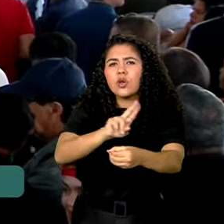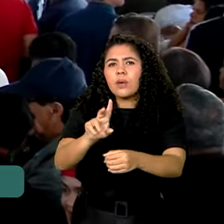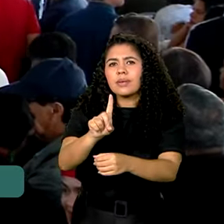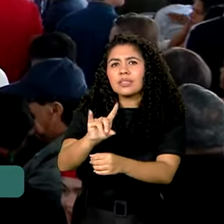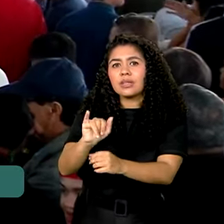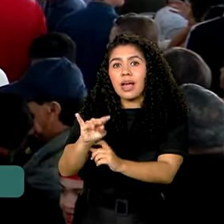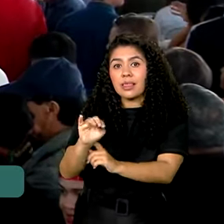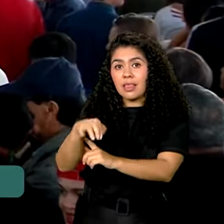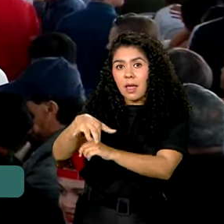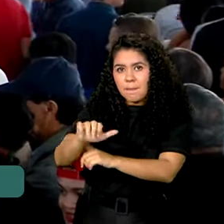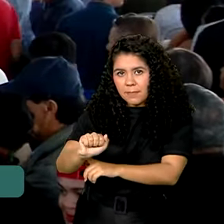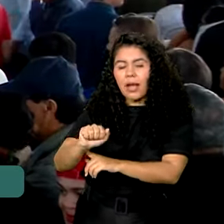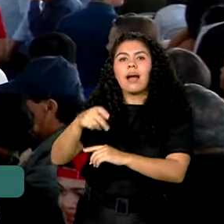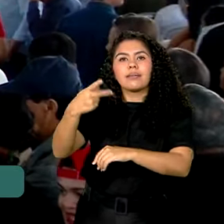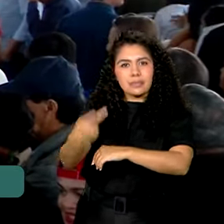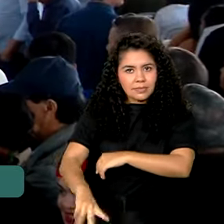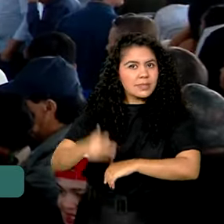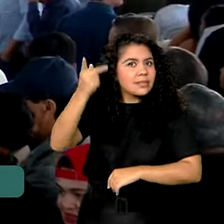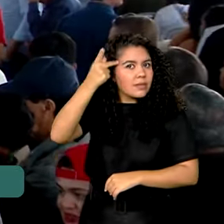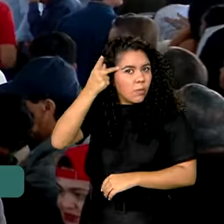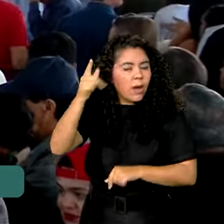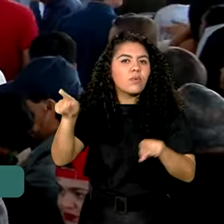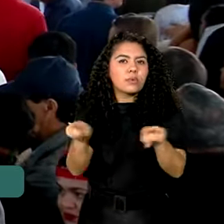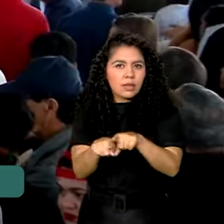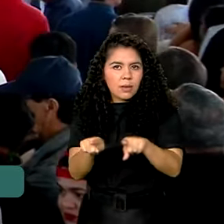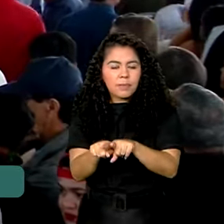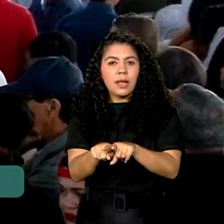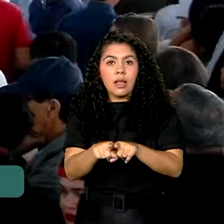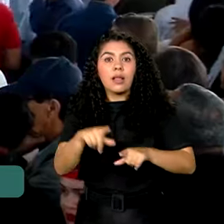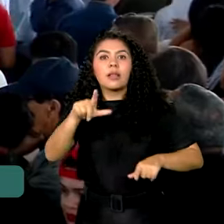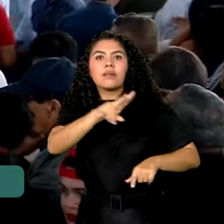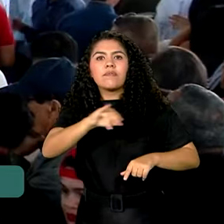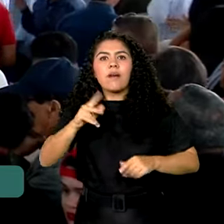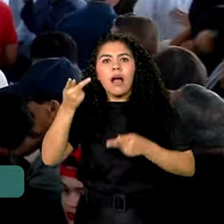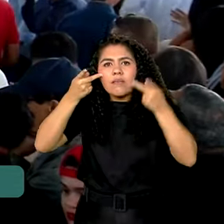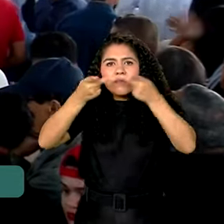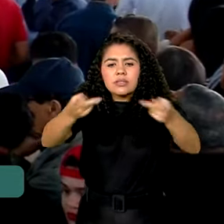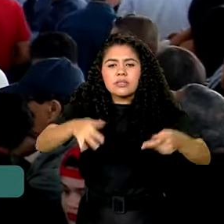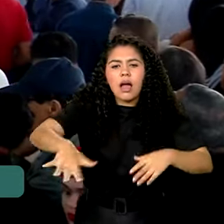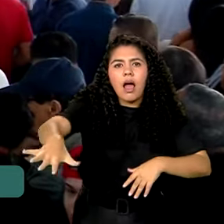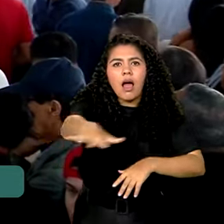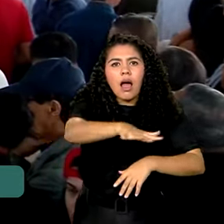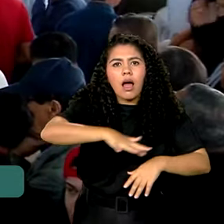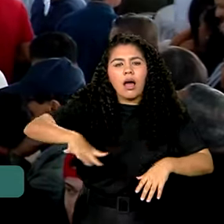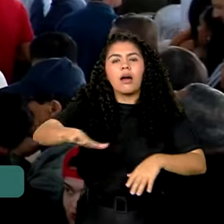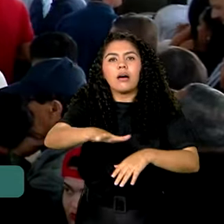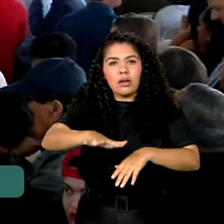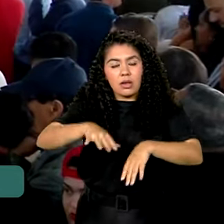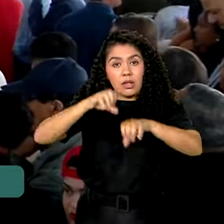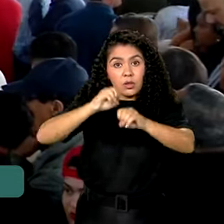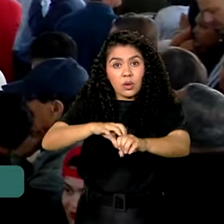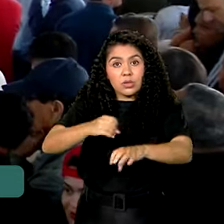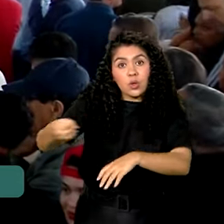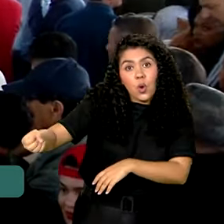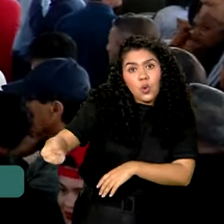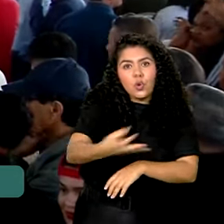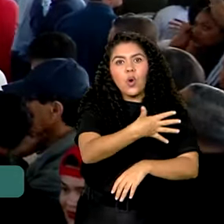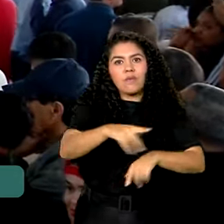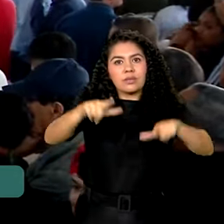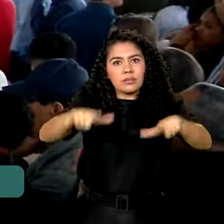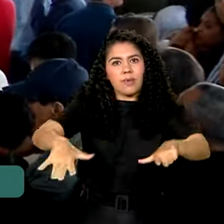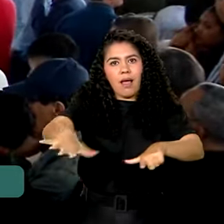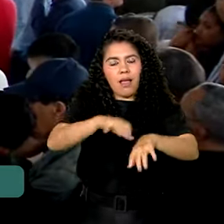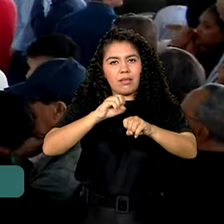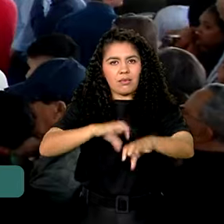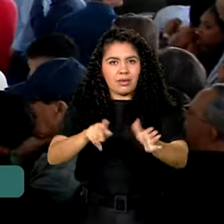São Paulo. Ele vai visitar o chamado Quarteirão da Educação, que será um novo complexo de educação na